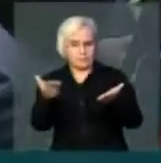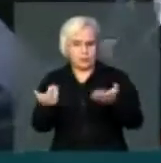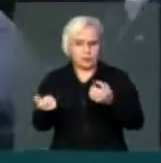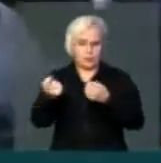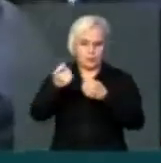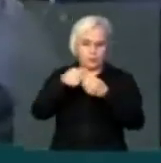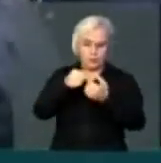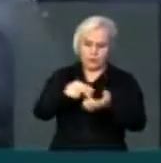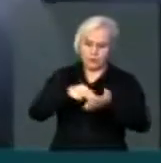prevalecer. O Presidente.